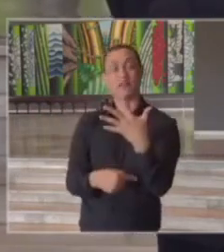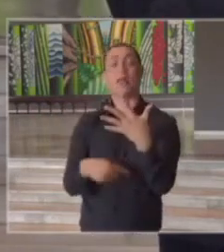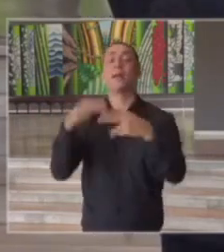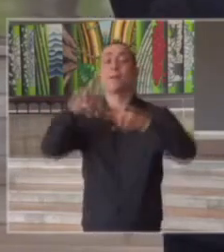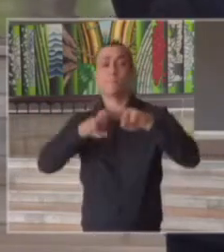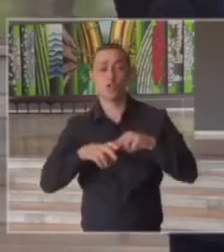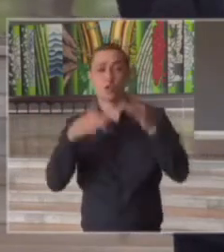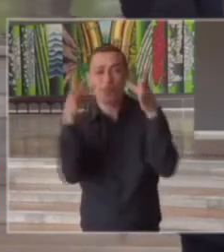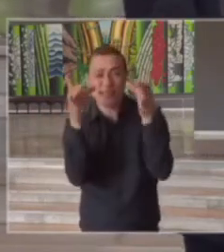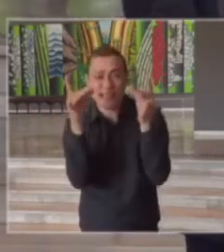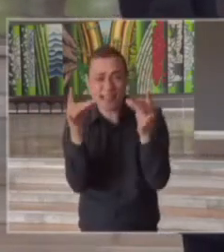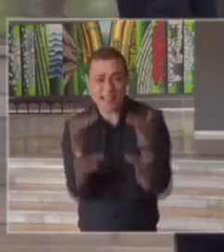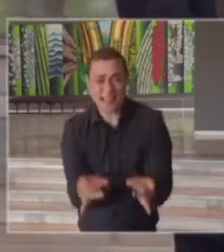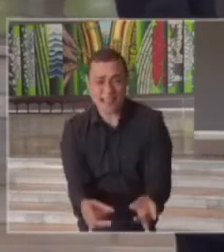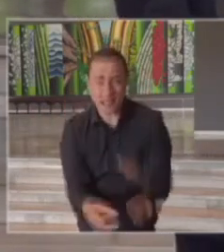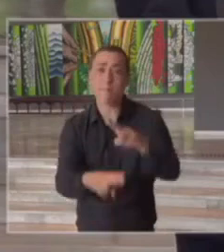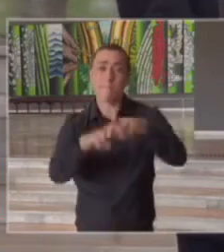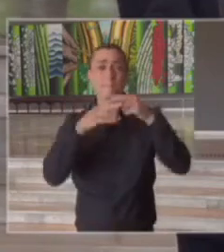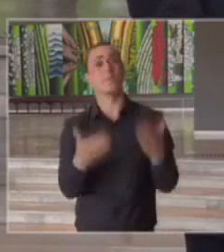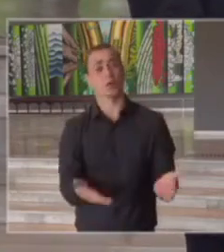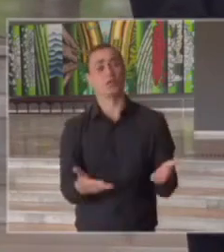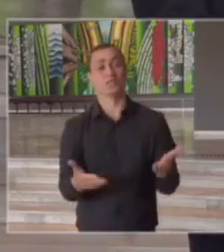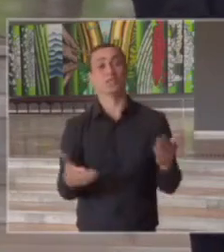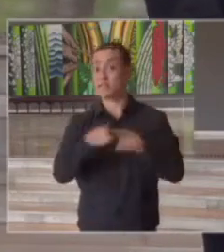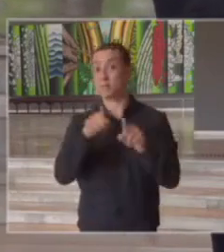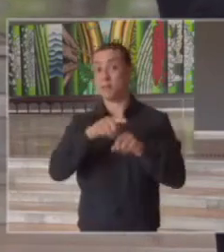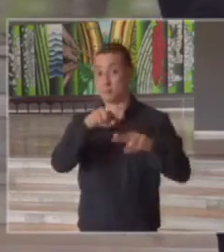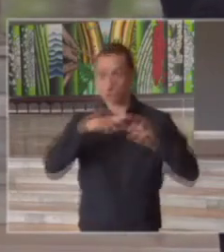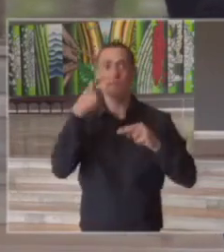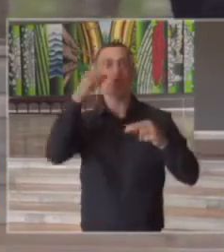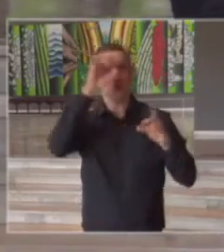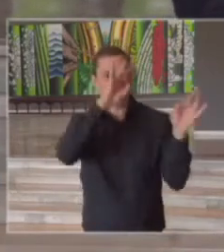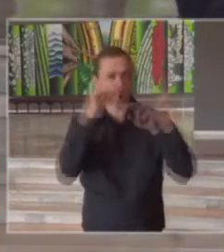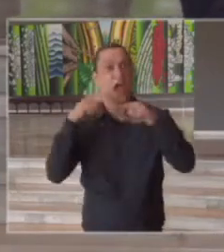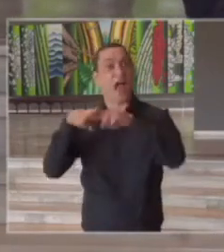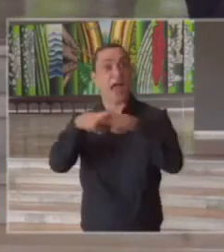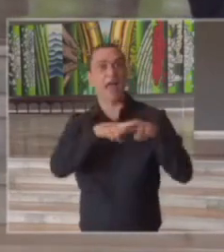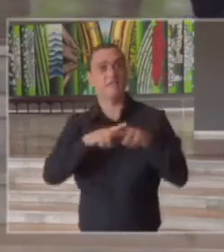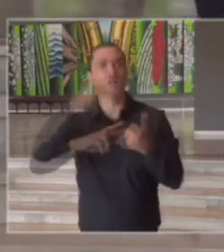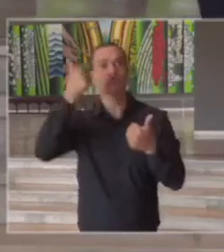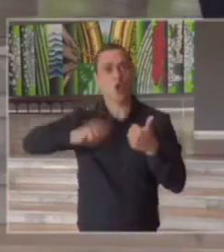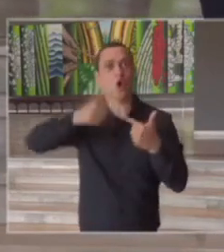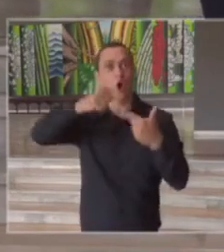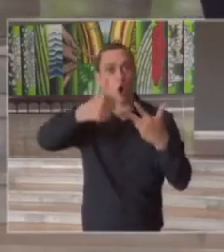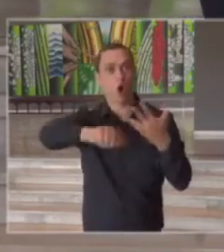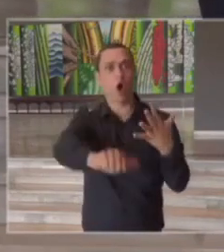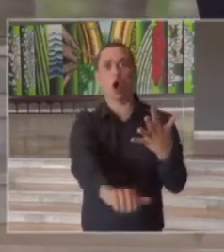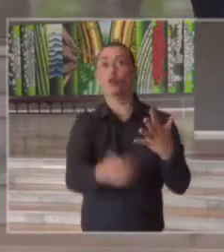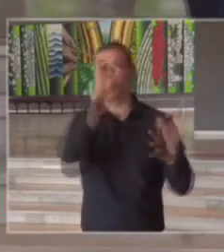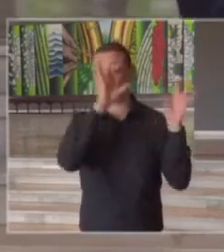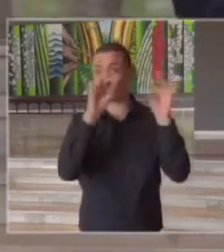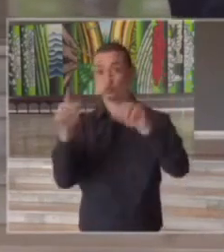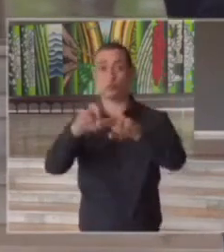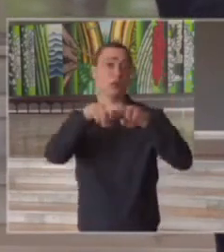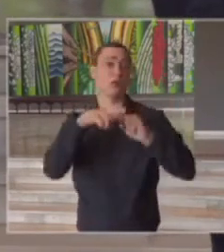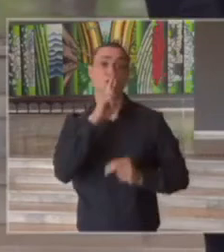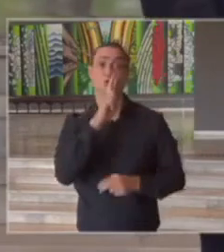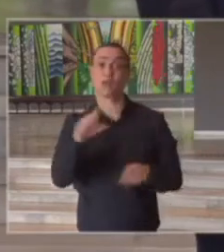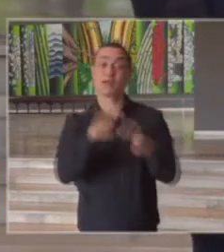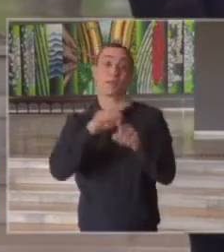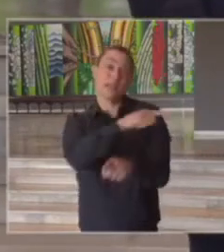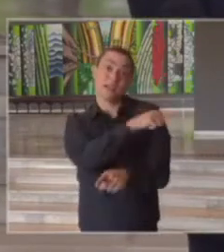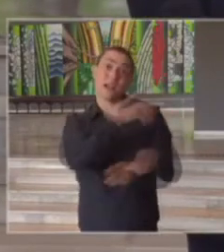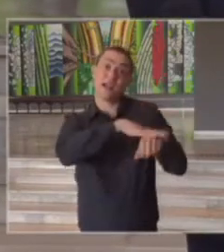detalhado e por isso que ele é tão revisado diariamente em função dos resultados e do comando